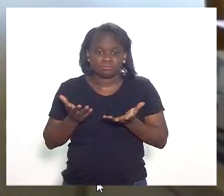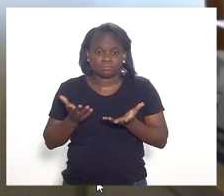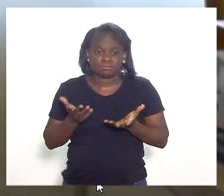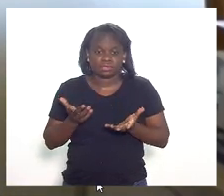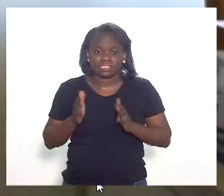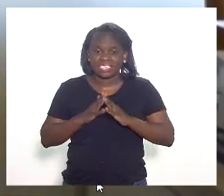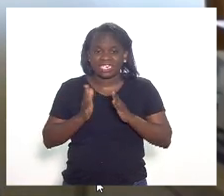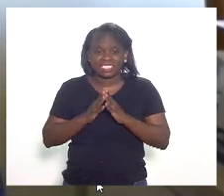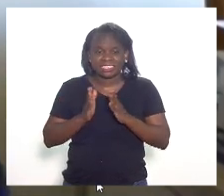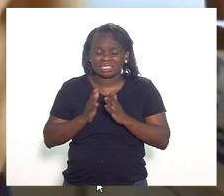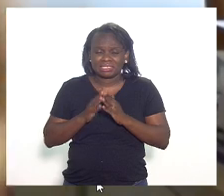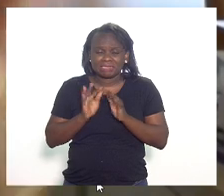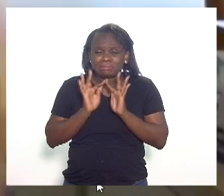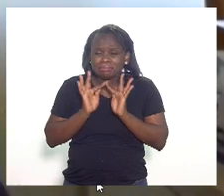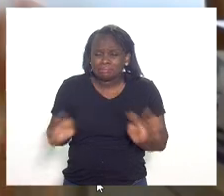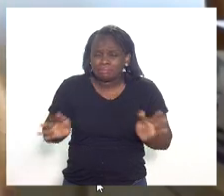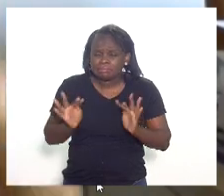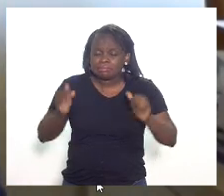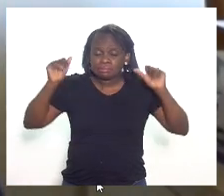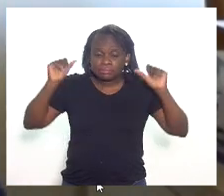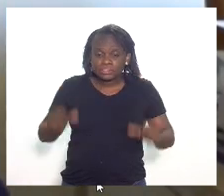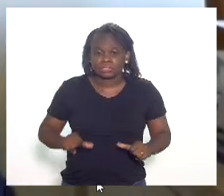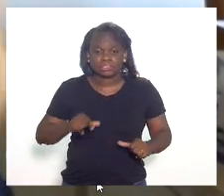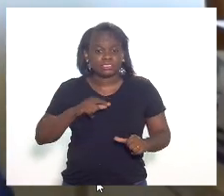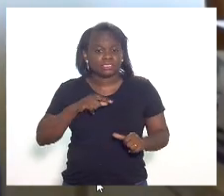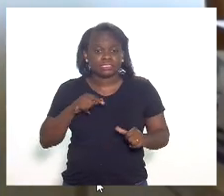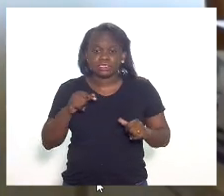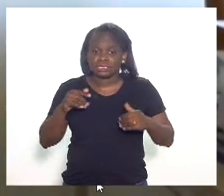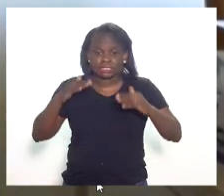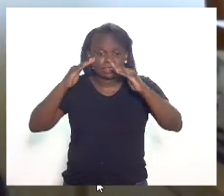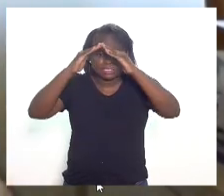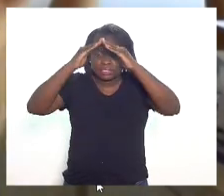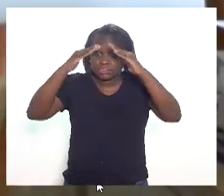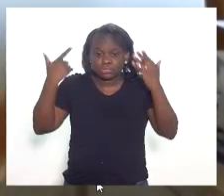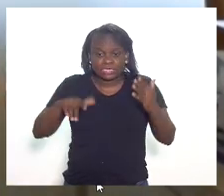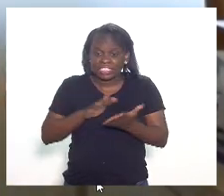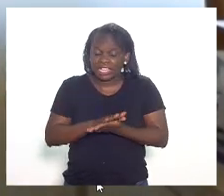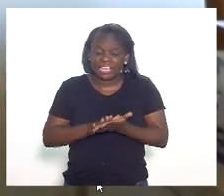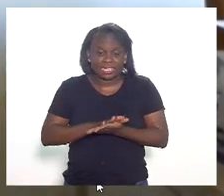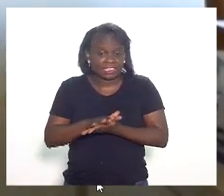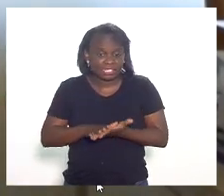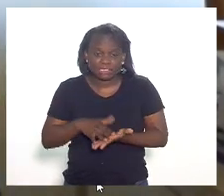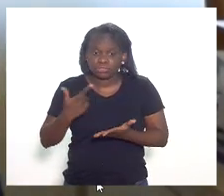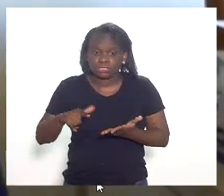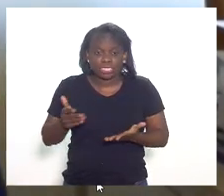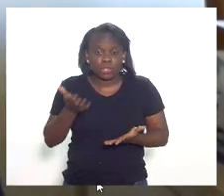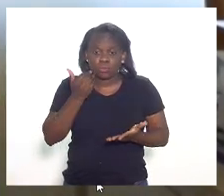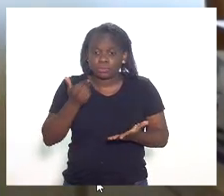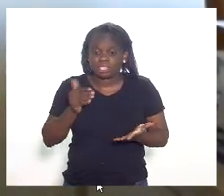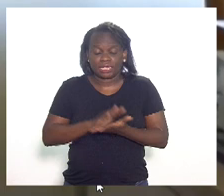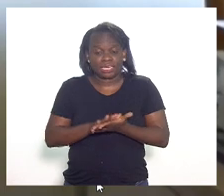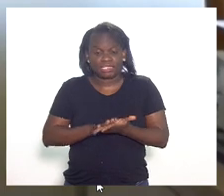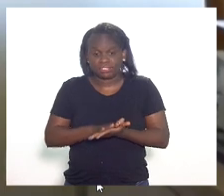numa casa da maior simplicidade possível, de um mero teto. Nem isso tem, não tem nem mais para comer.